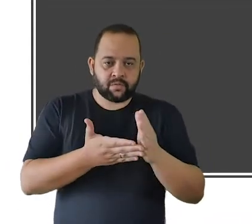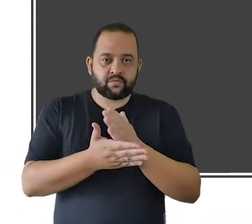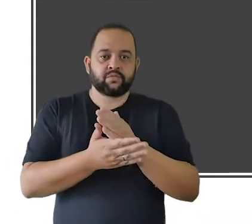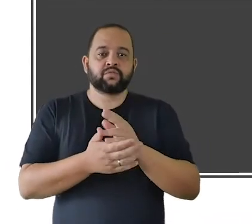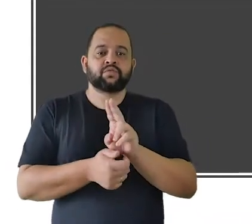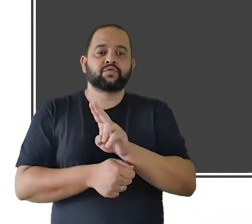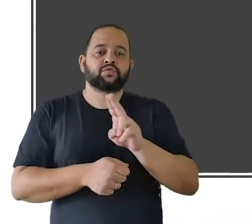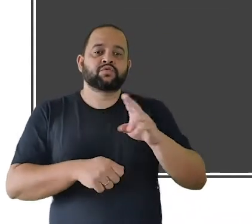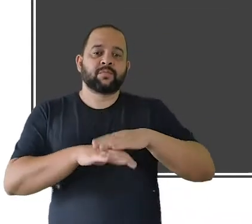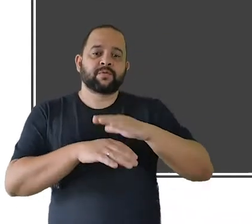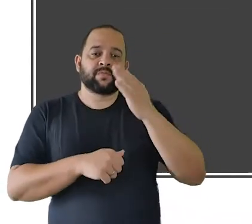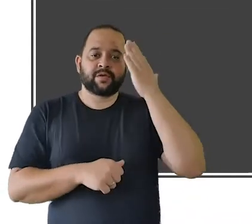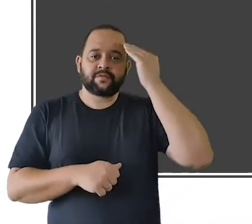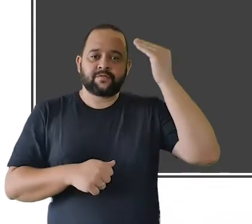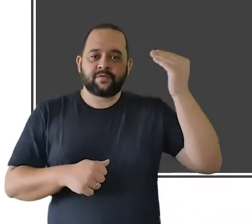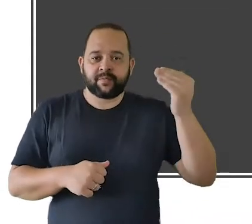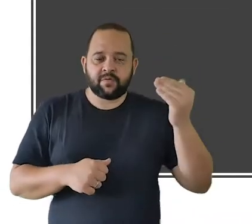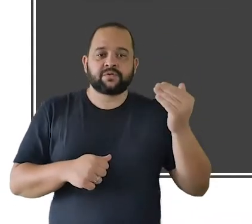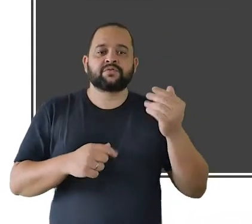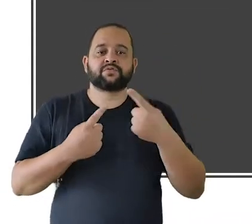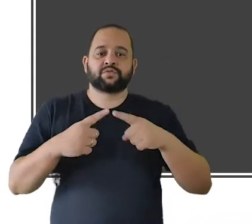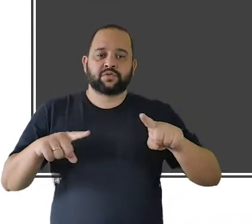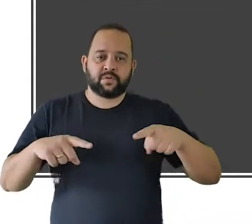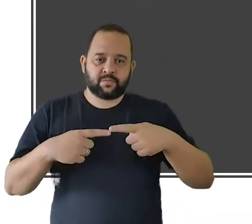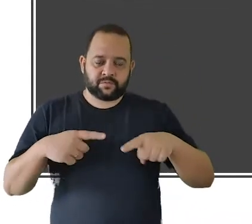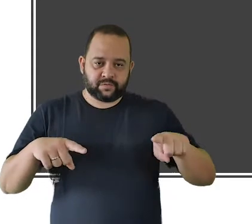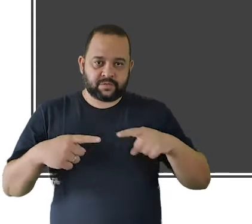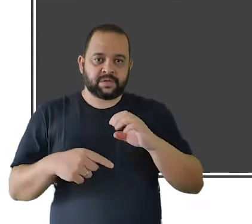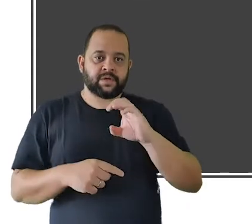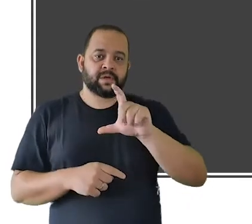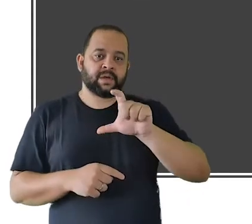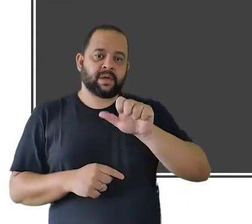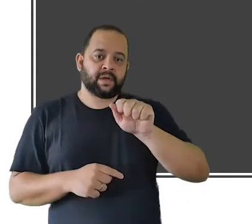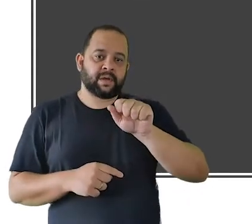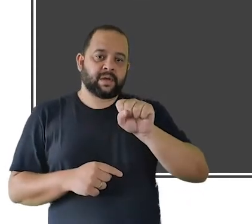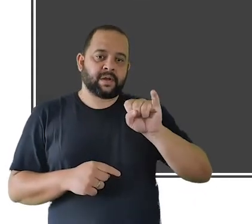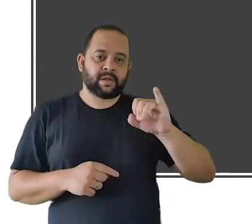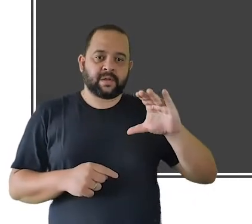maiores nomes da música clássica e da música de concerto da atualidade.